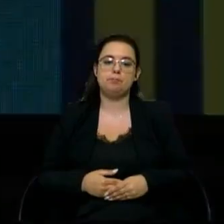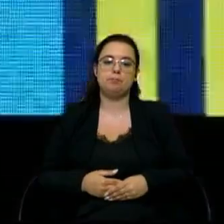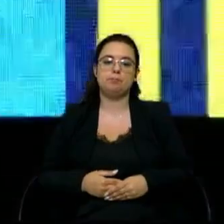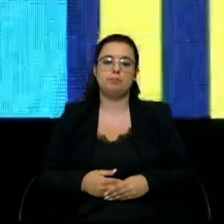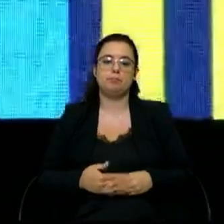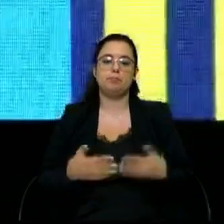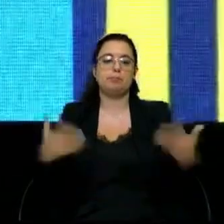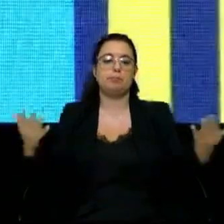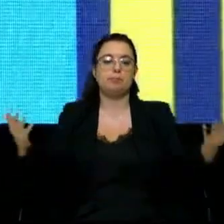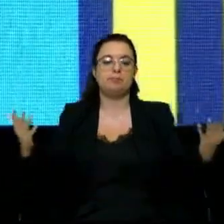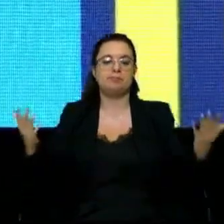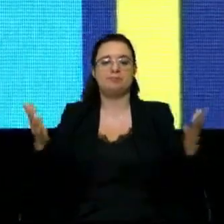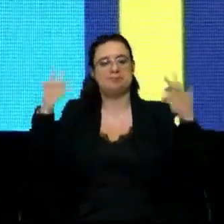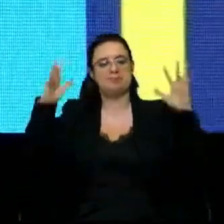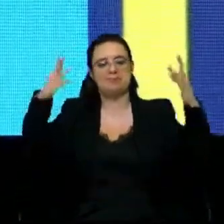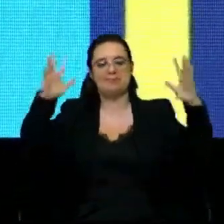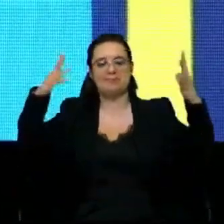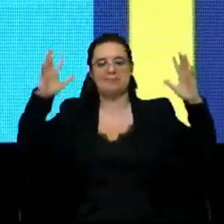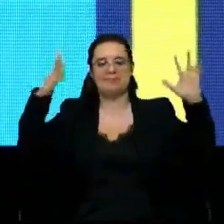Staff.